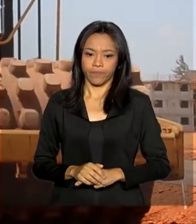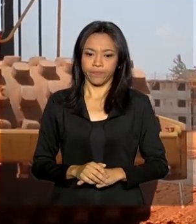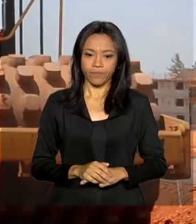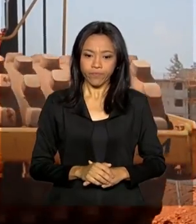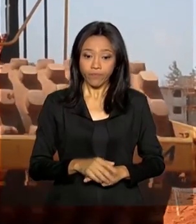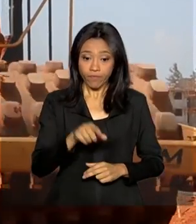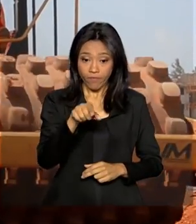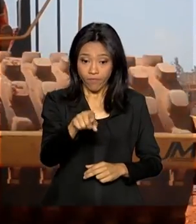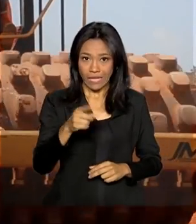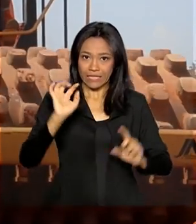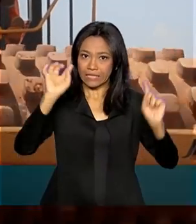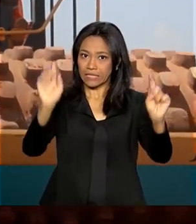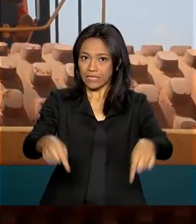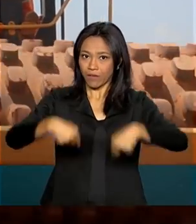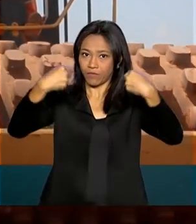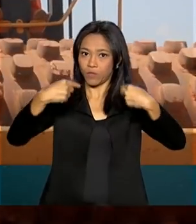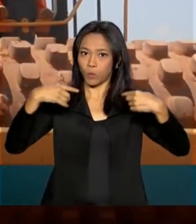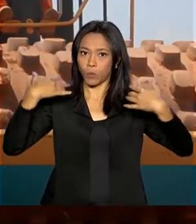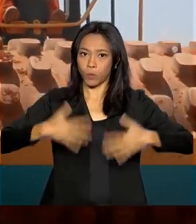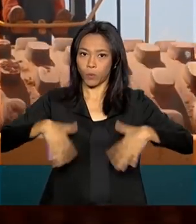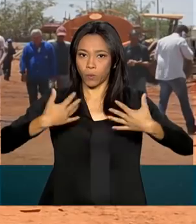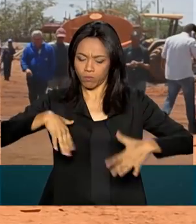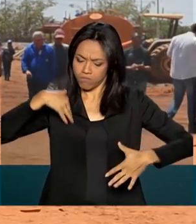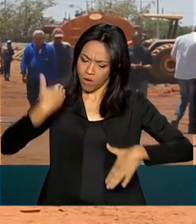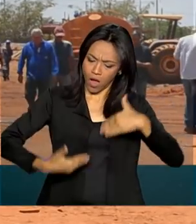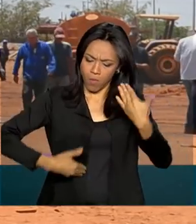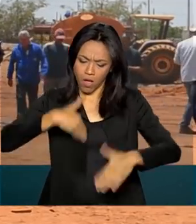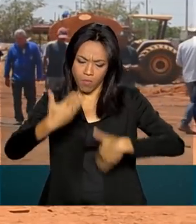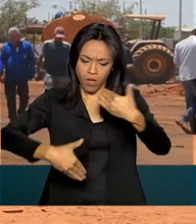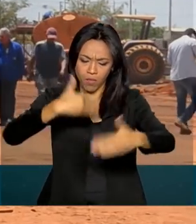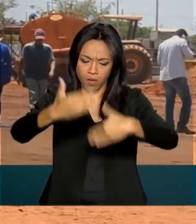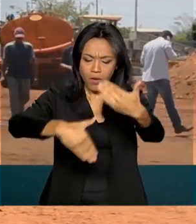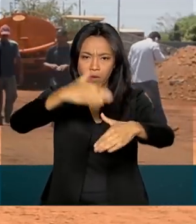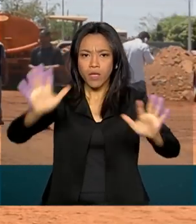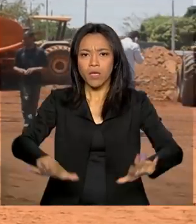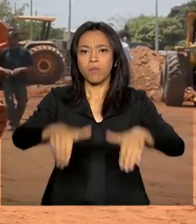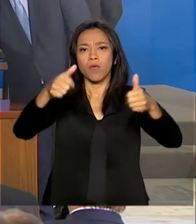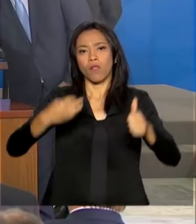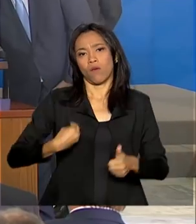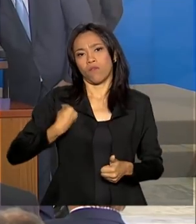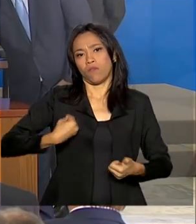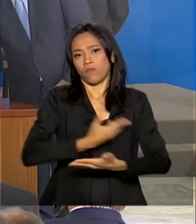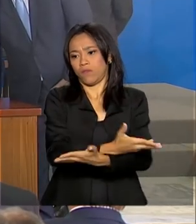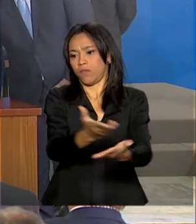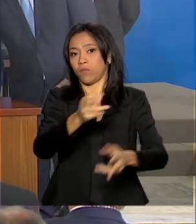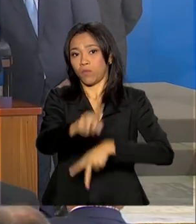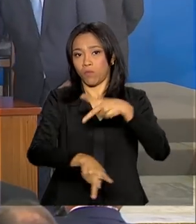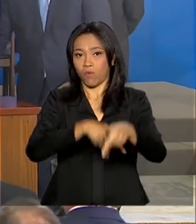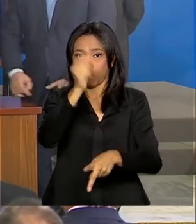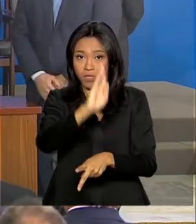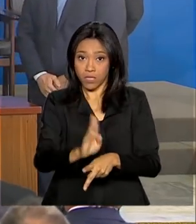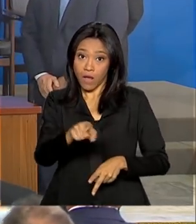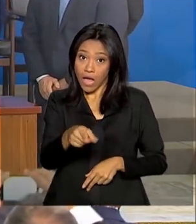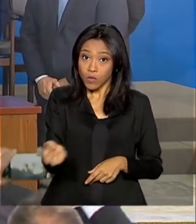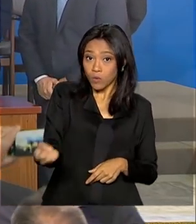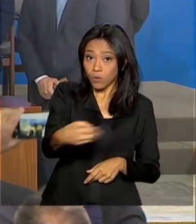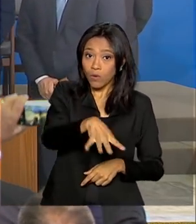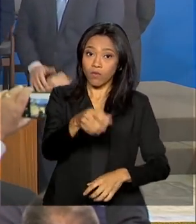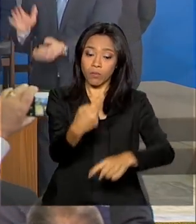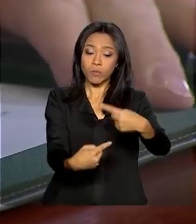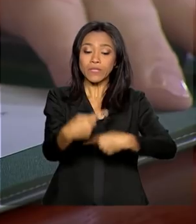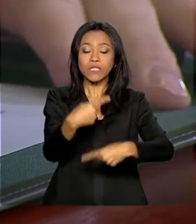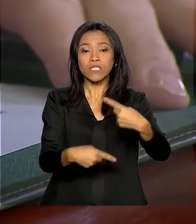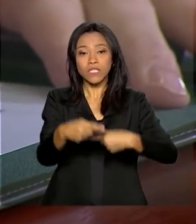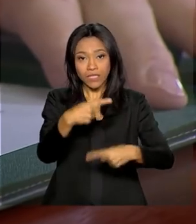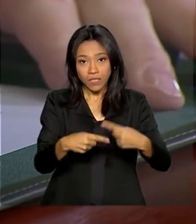Com o desafio de gerar crescimento econômico e qualidade de vida para os brasileiros, a nova Política Nacional de Desenvolvimento